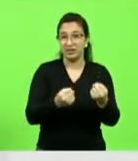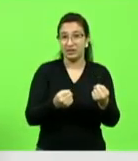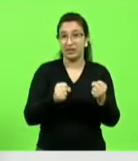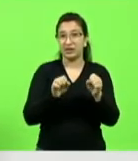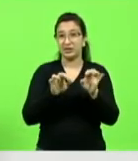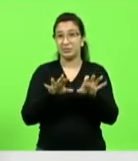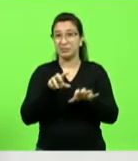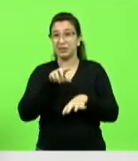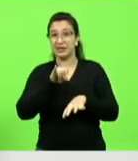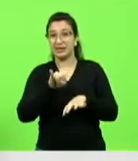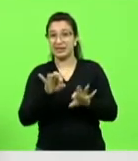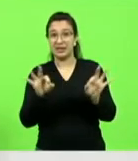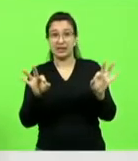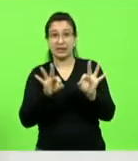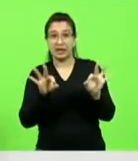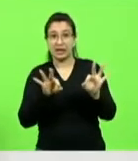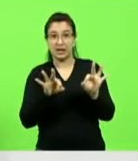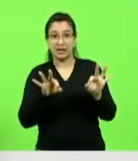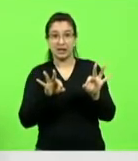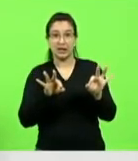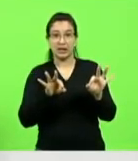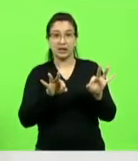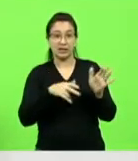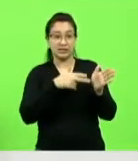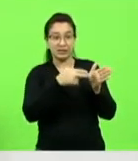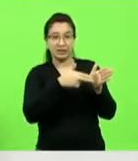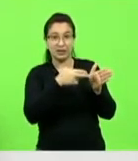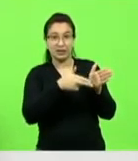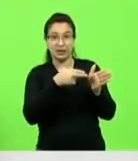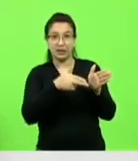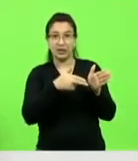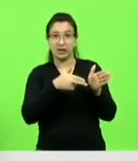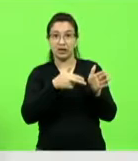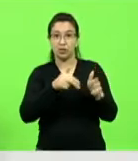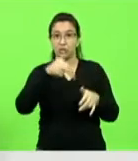a linha ferroviária do norte para o sul.